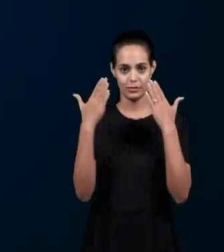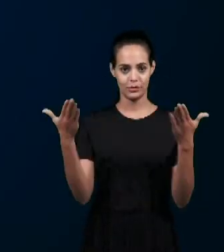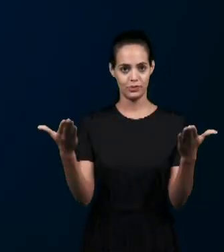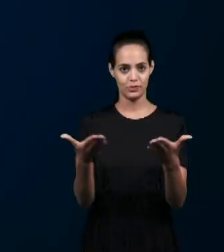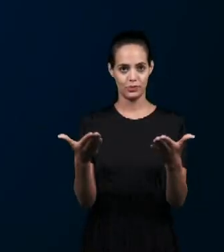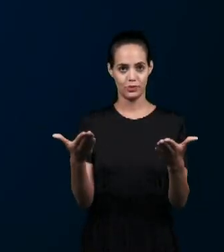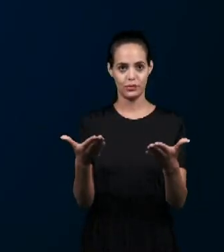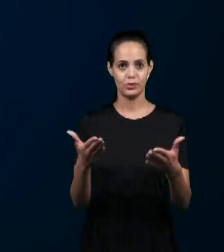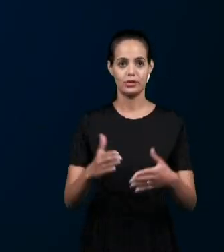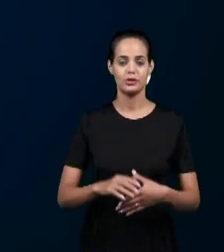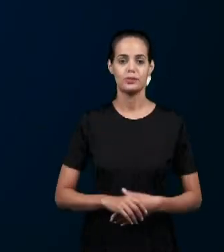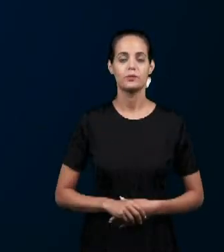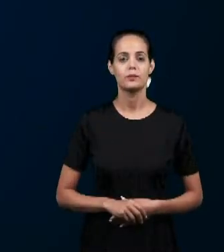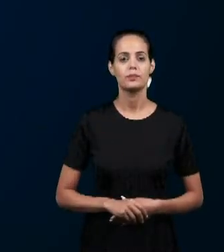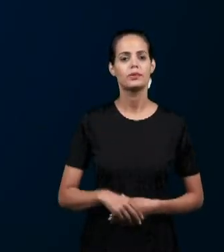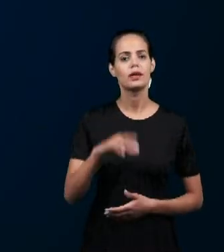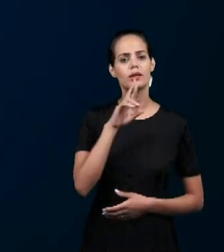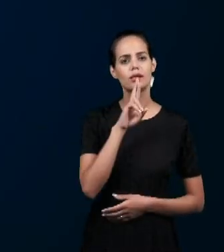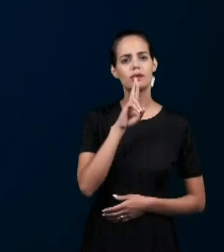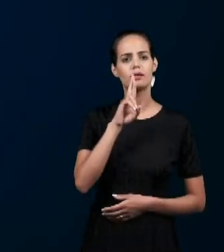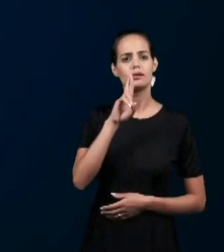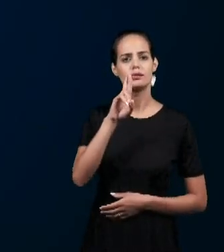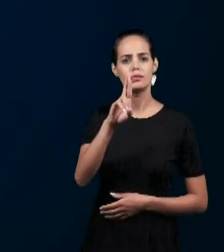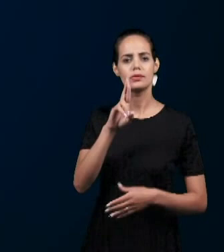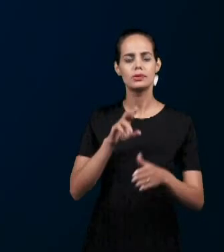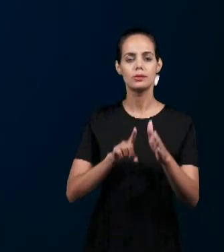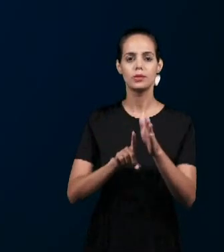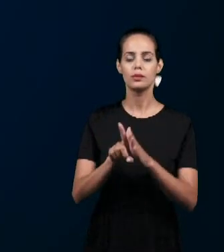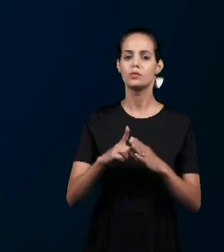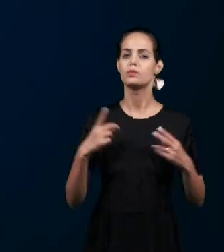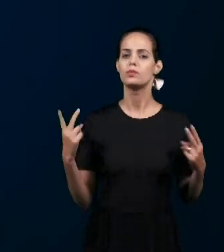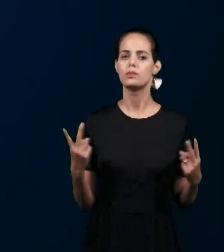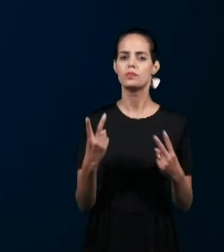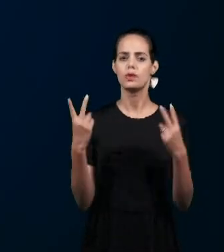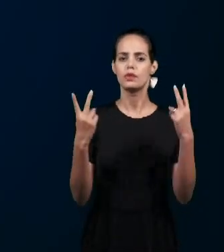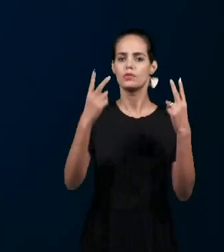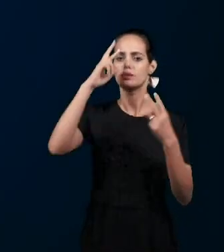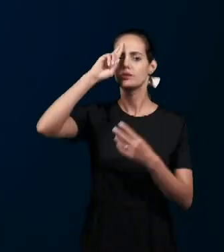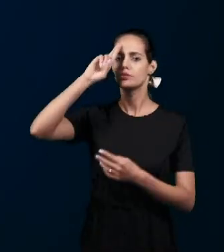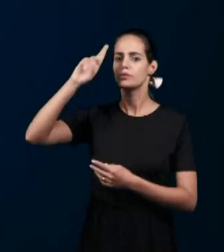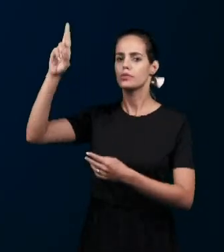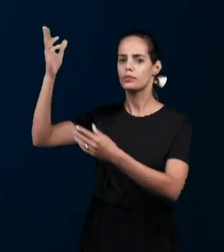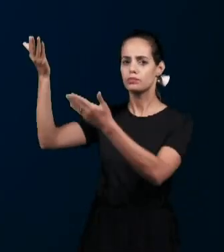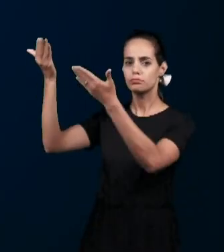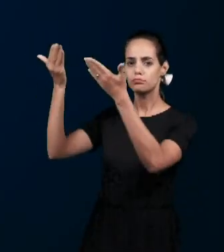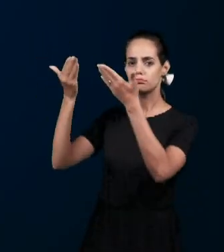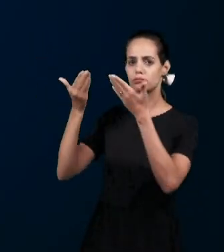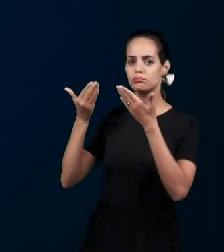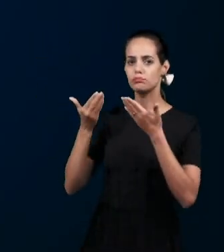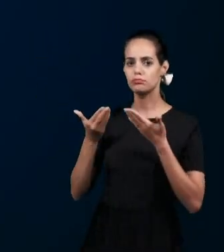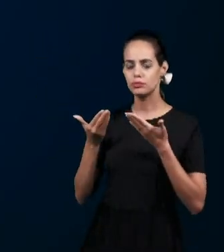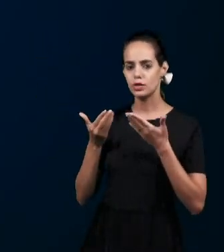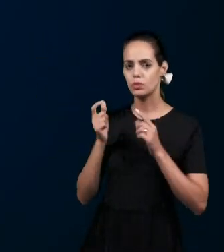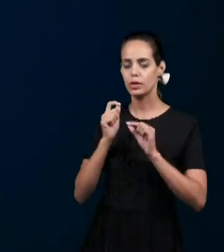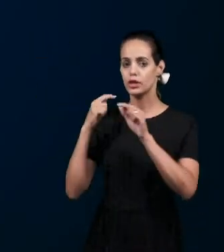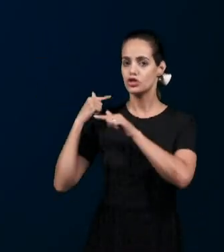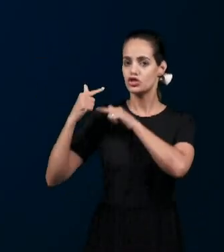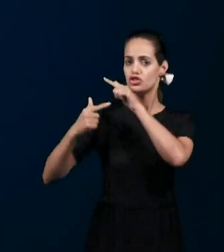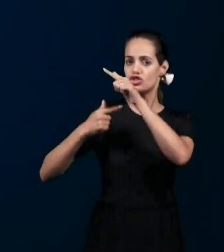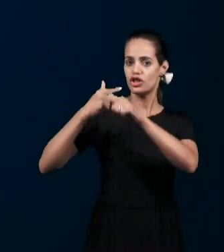Em resposta à pergunta Os valores que o senhor nos outorgou foram Geração eleita